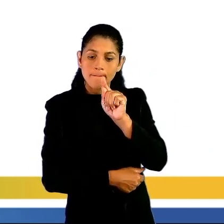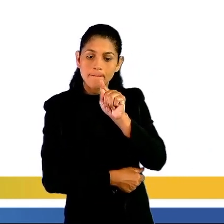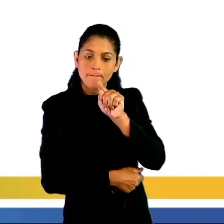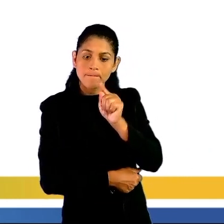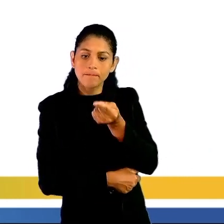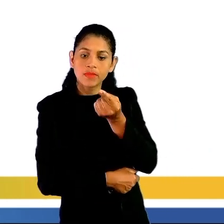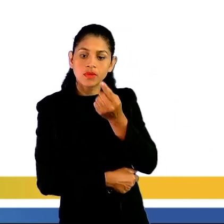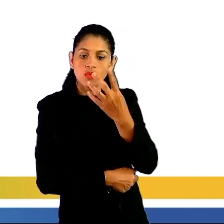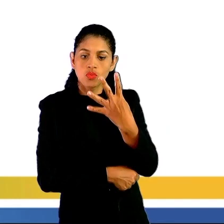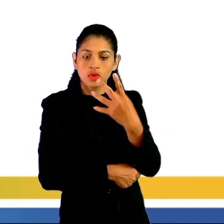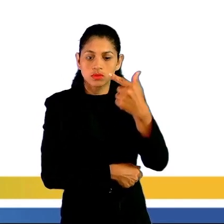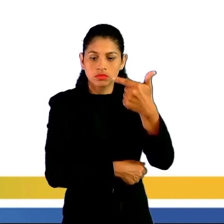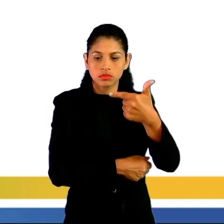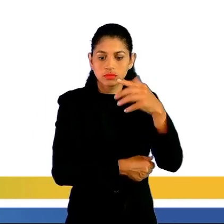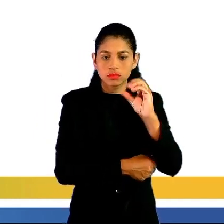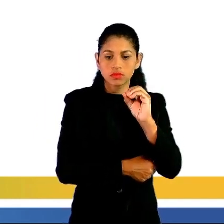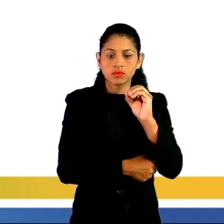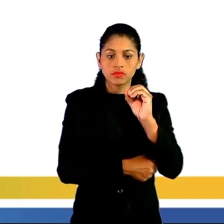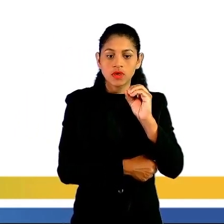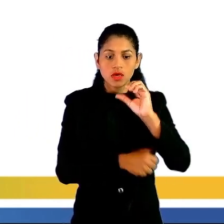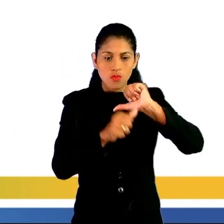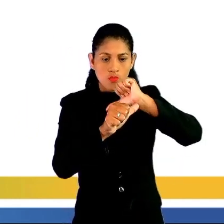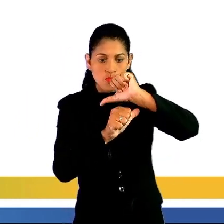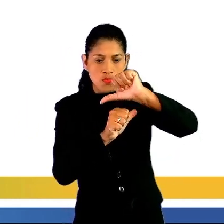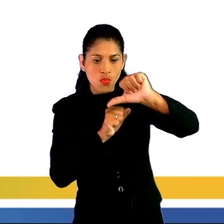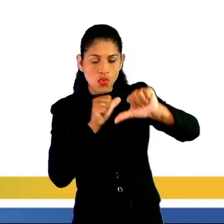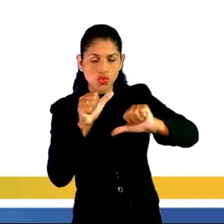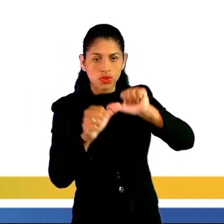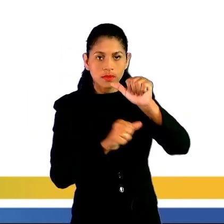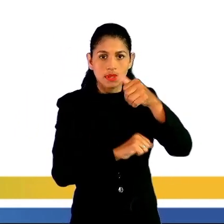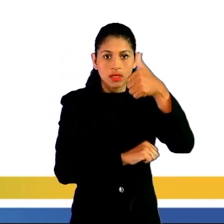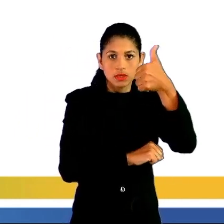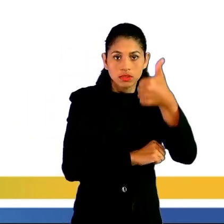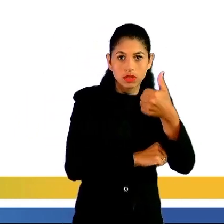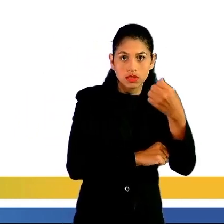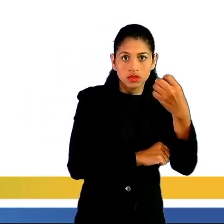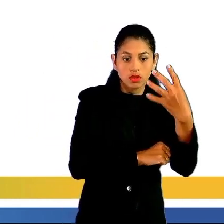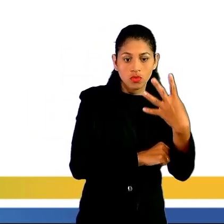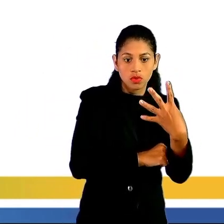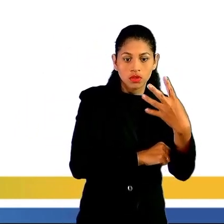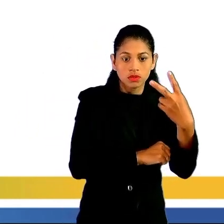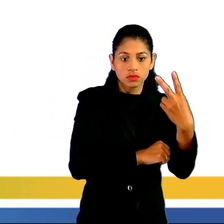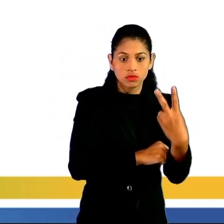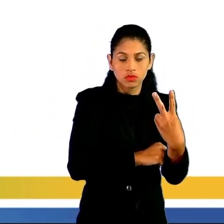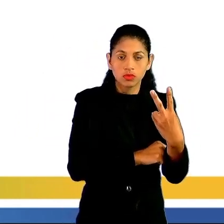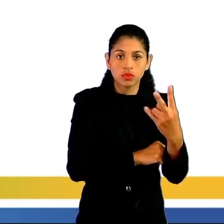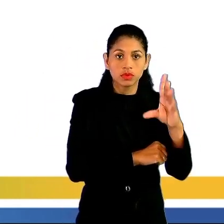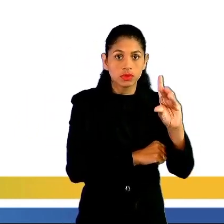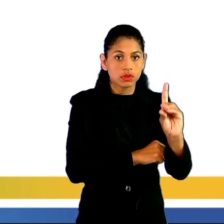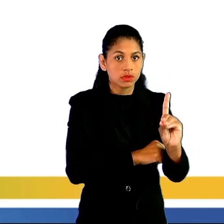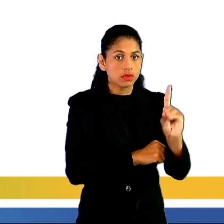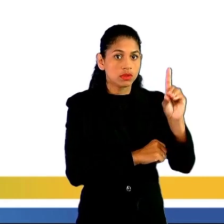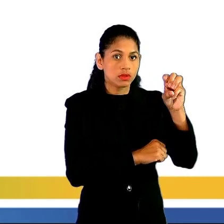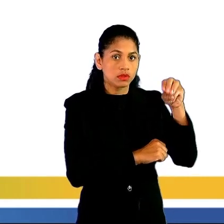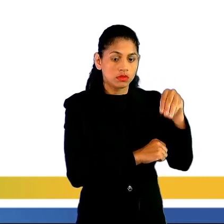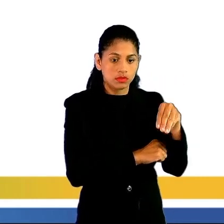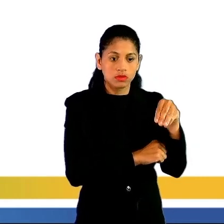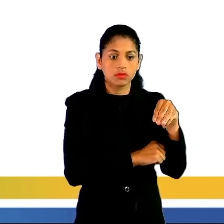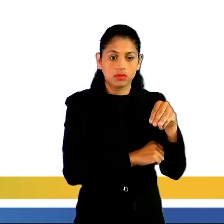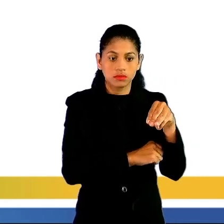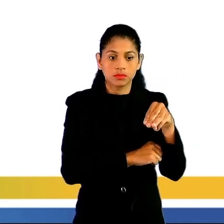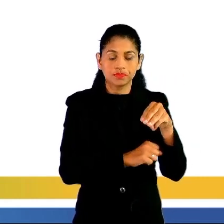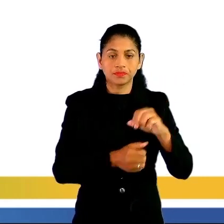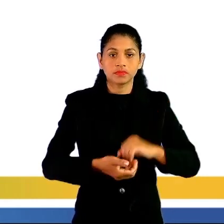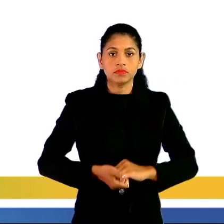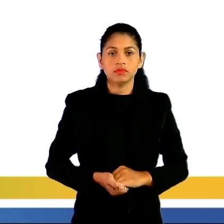O 55 já está na unidade que nós queremos e o 4 metros vai ficar 40 decímetros. Lembrando